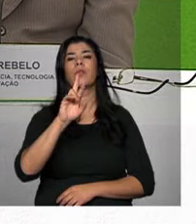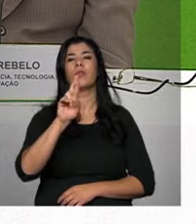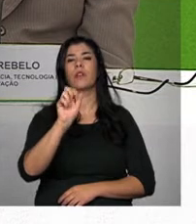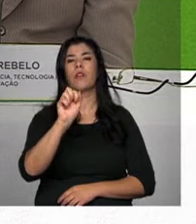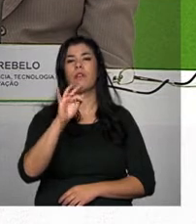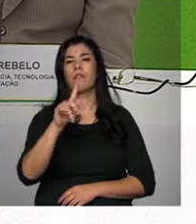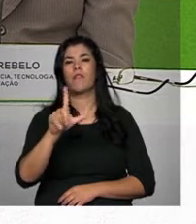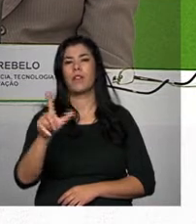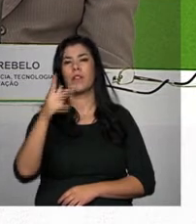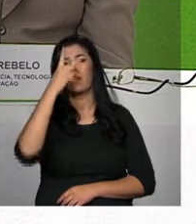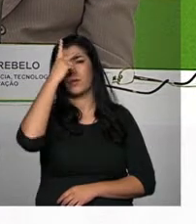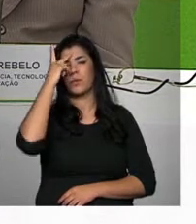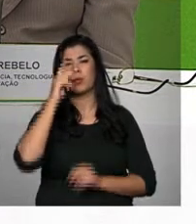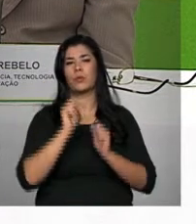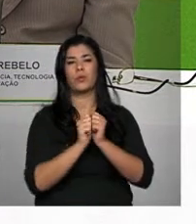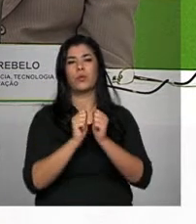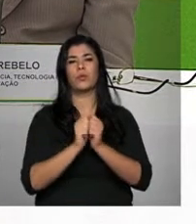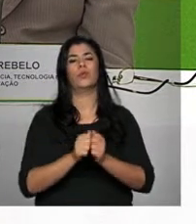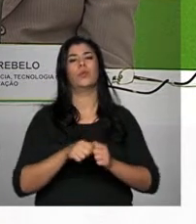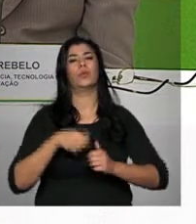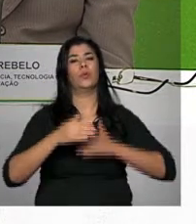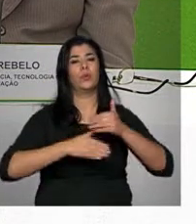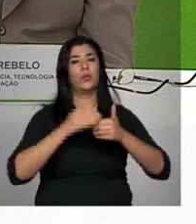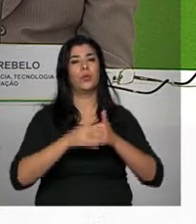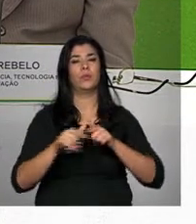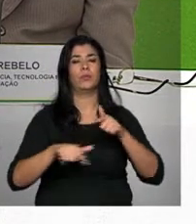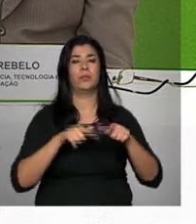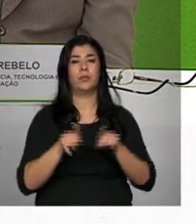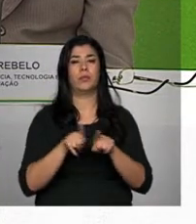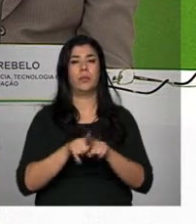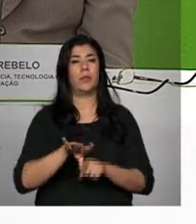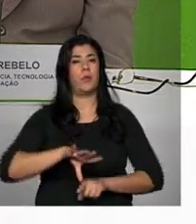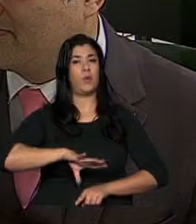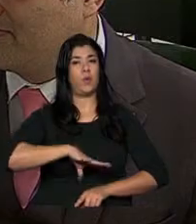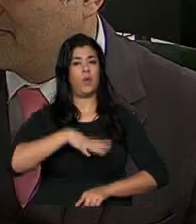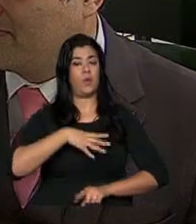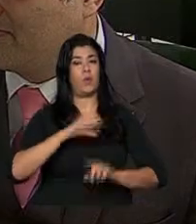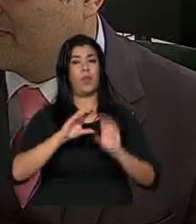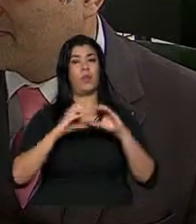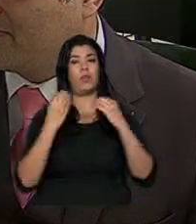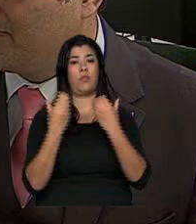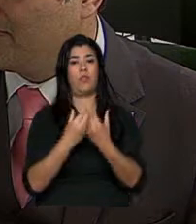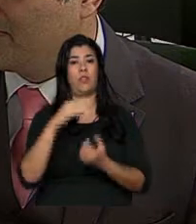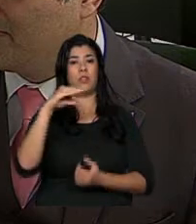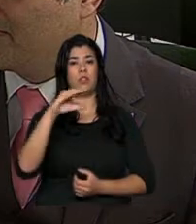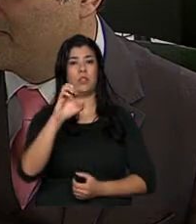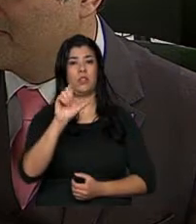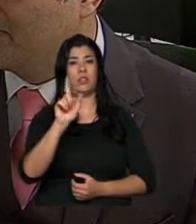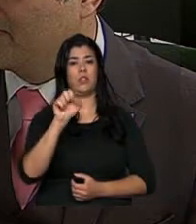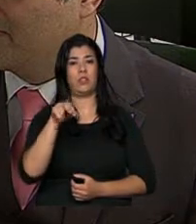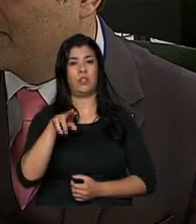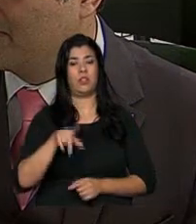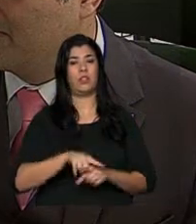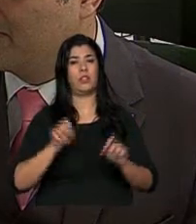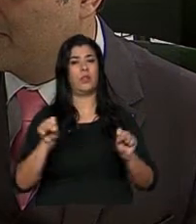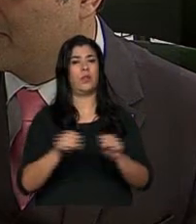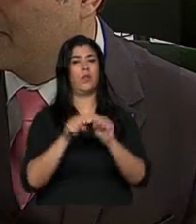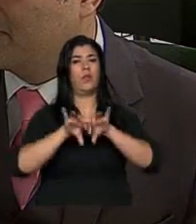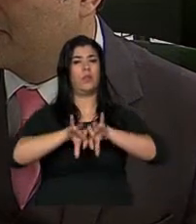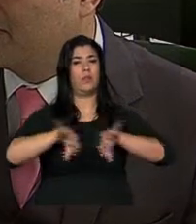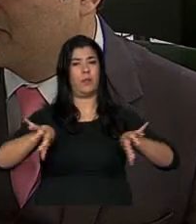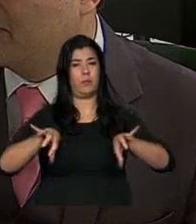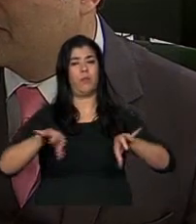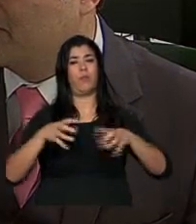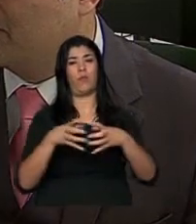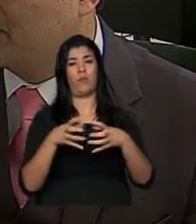todo mundo envolvido, como também a coragem dos conselheiros do Segem de se dedicar a essa ruptura, houve uma ruptura